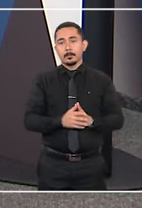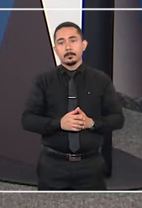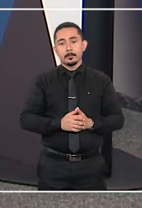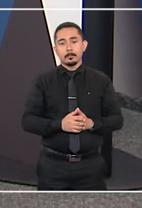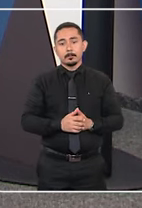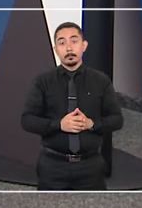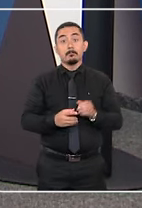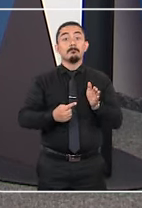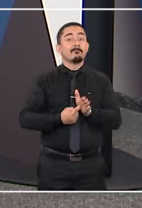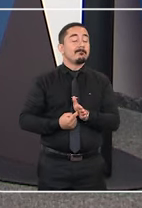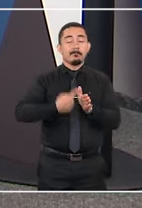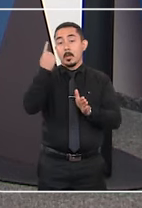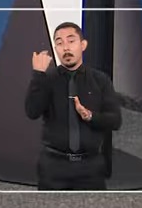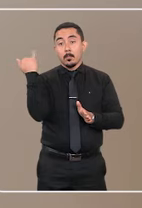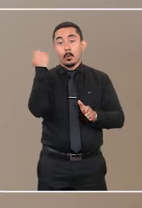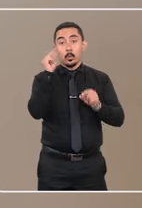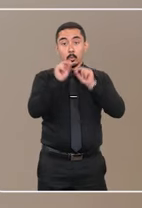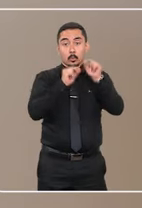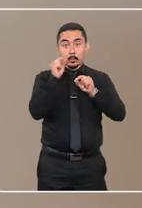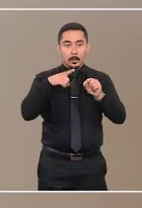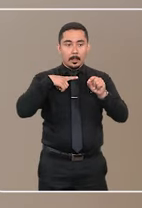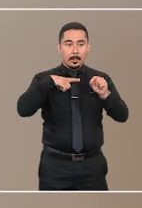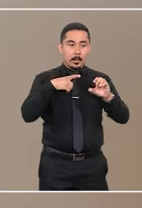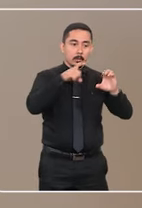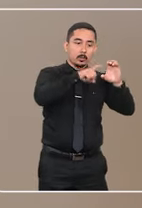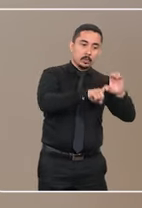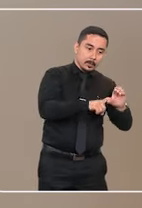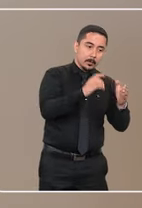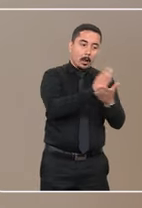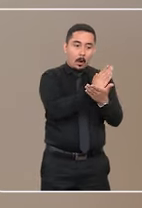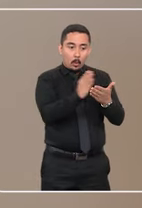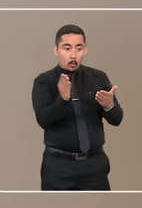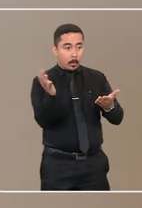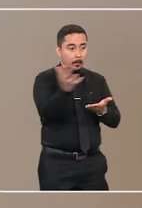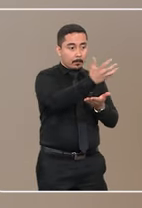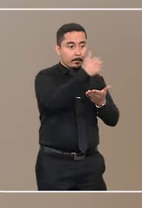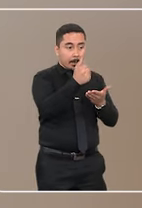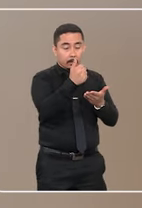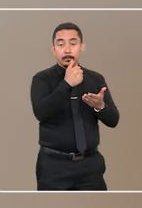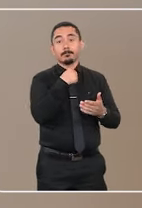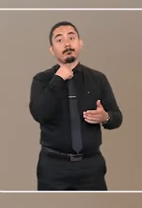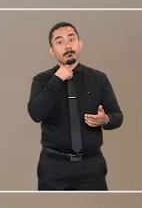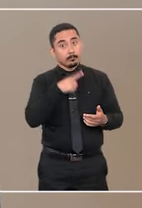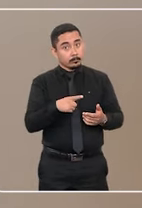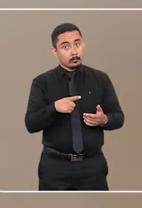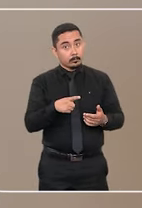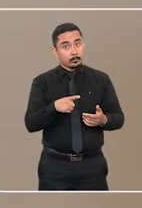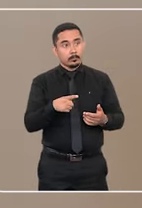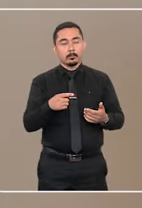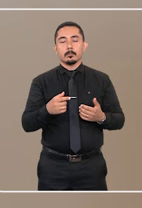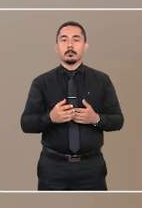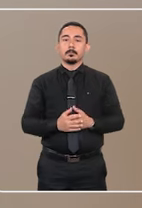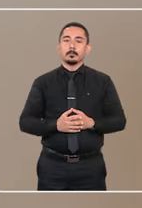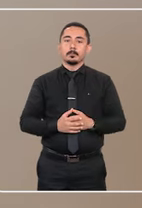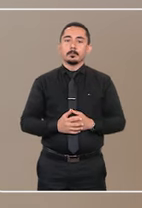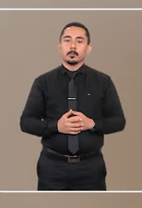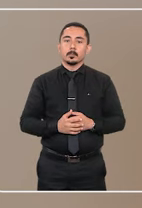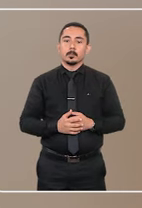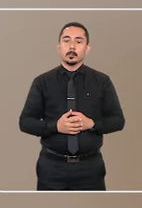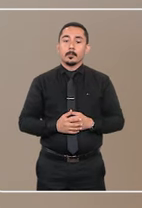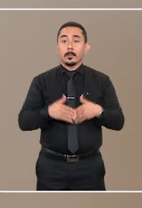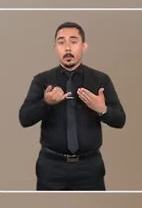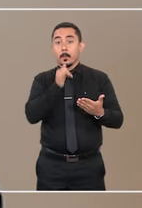Acho que primeiro é importante esclarecer que tem bens do devedor que são empenhoráveis, ou seja, eles não podem responder pela dívida.